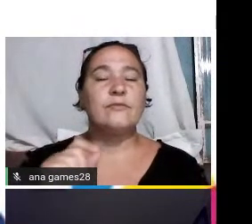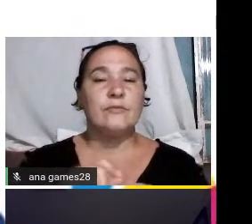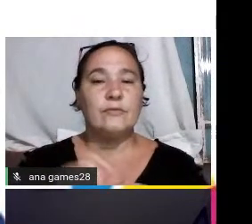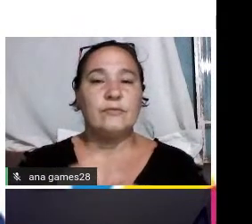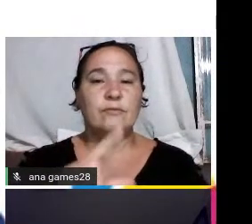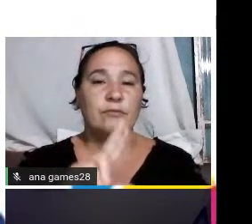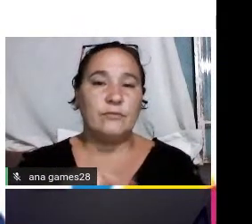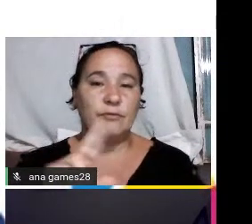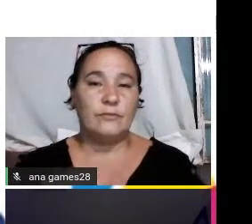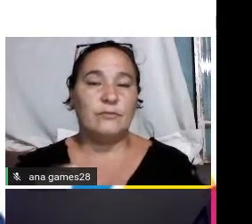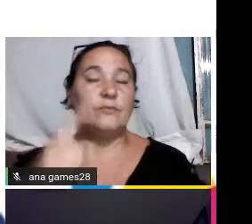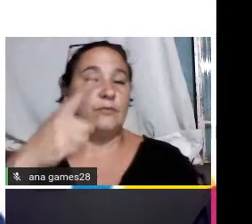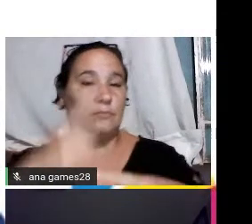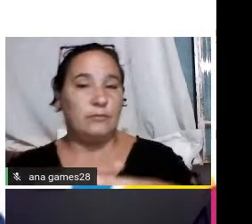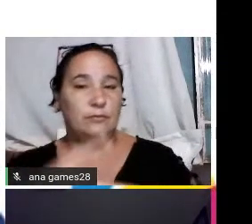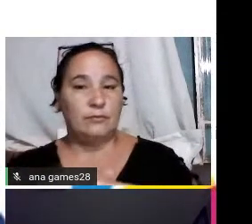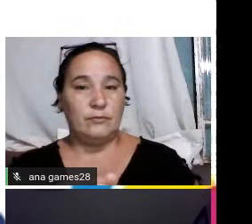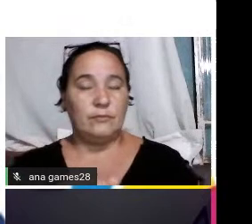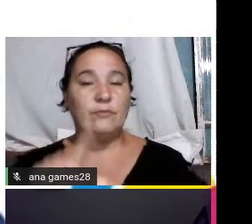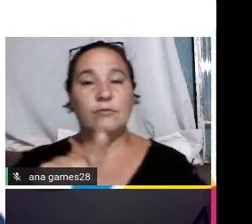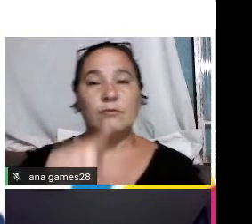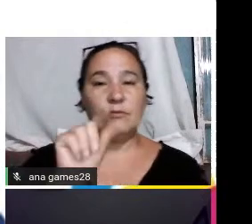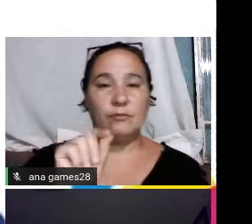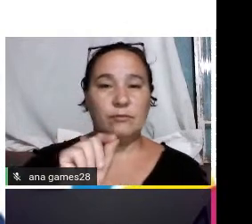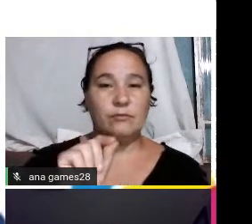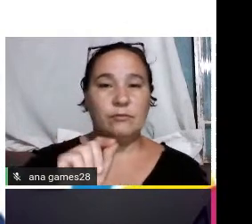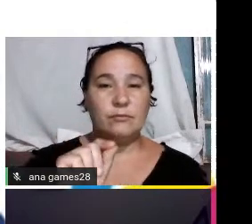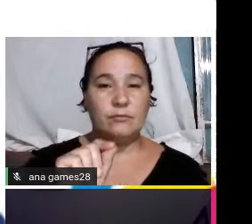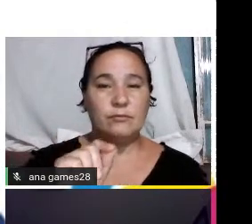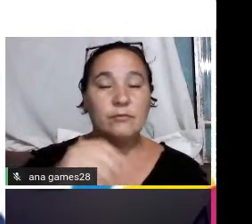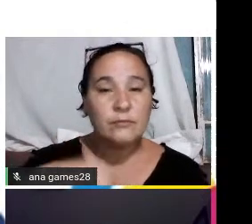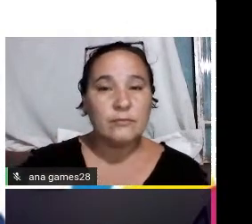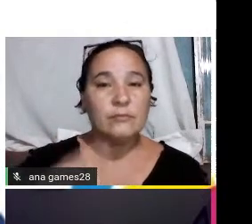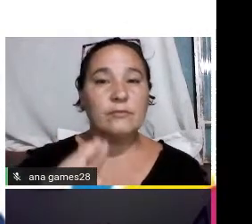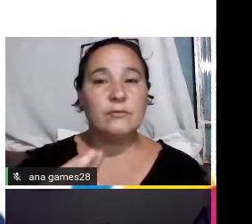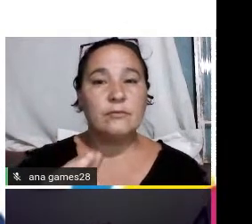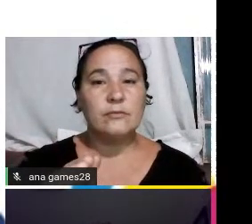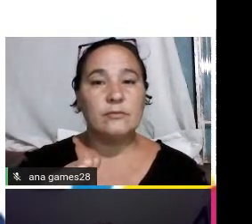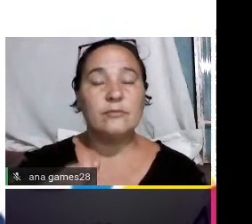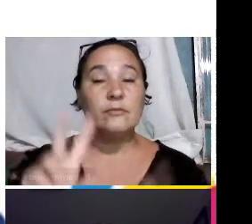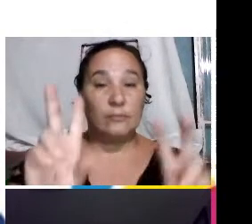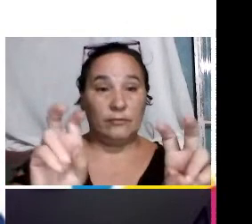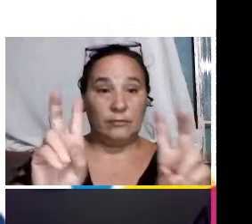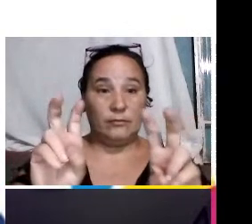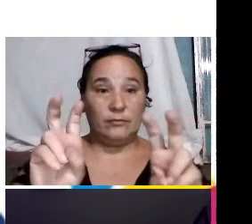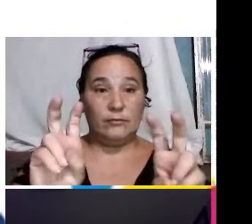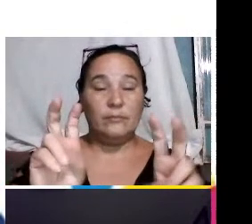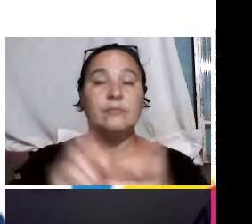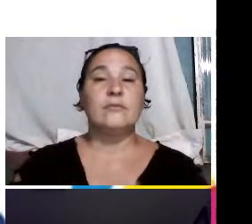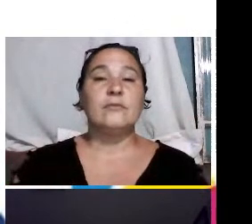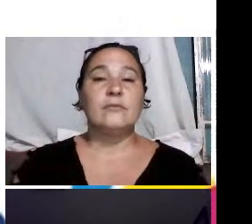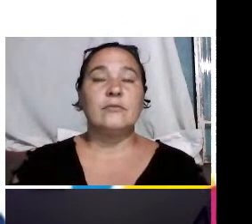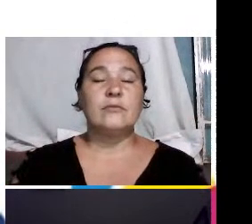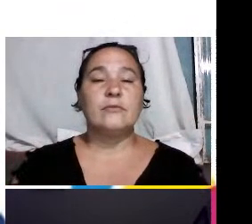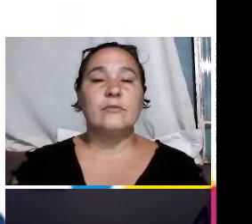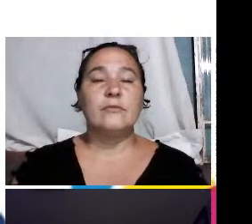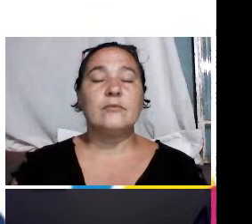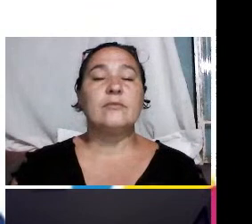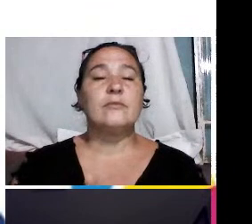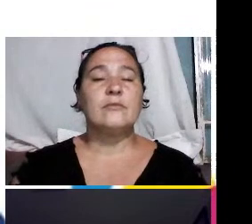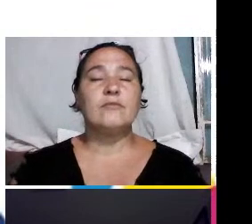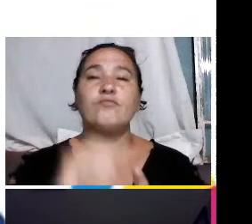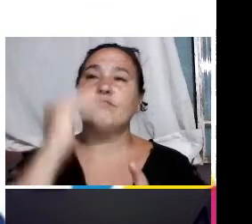aplicativo e o porquê a gente decidiu levar em conta esse tema e a gente trouxe uma